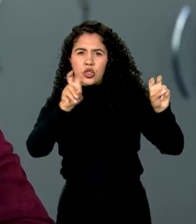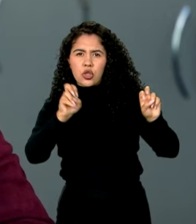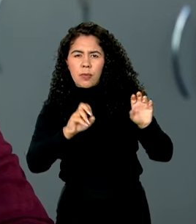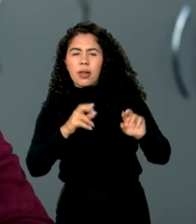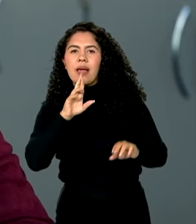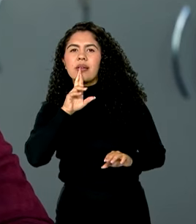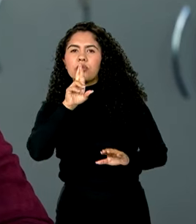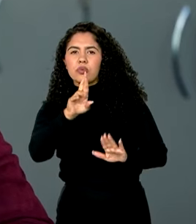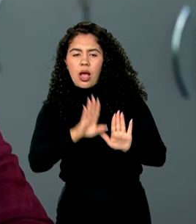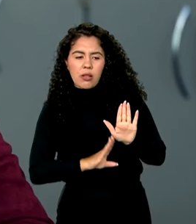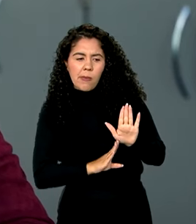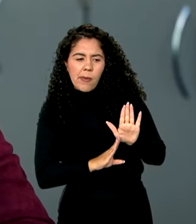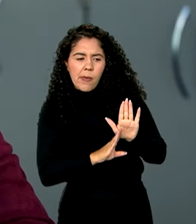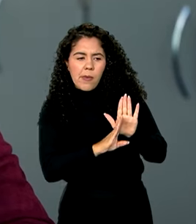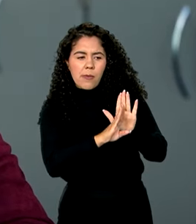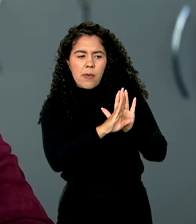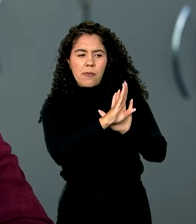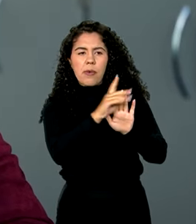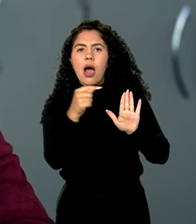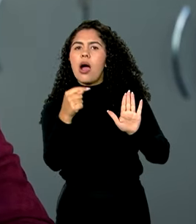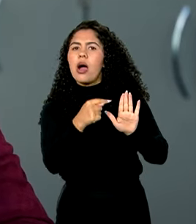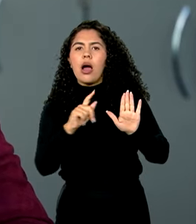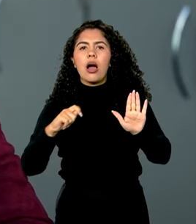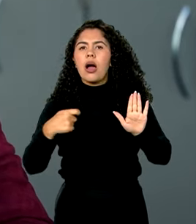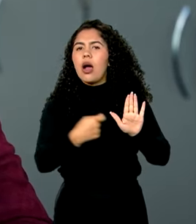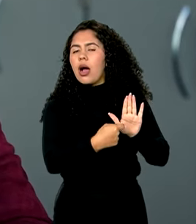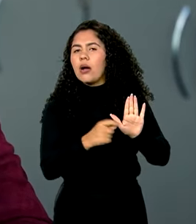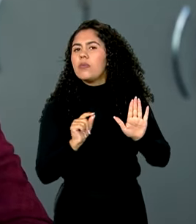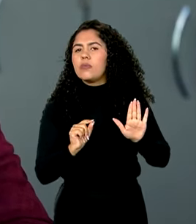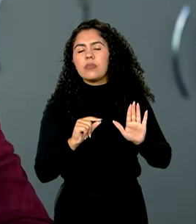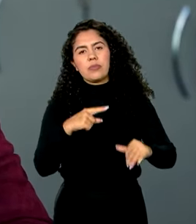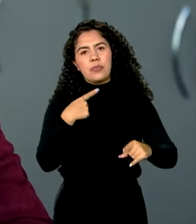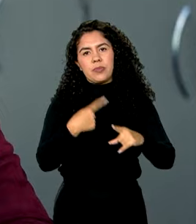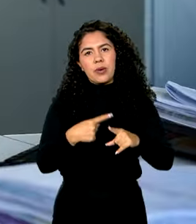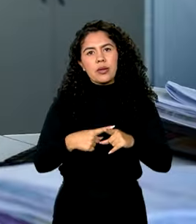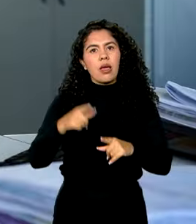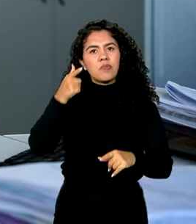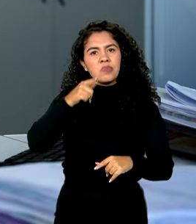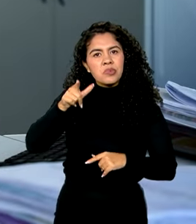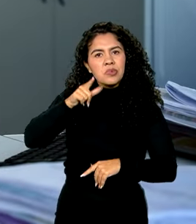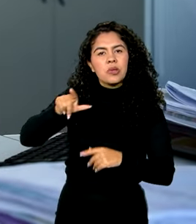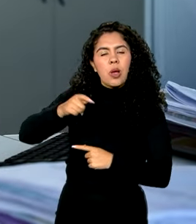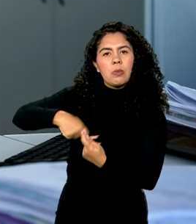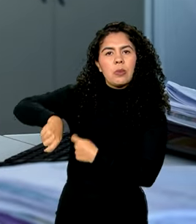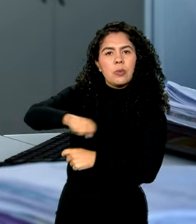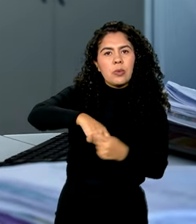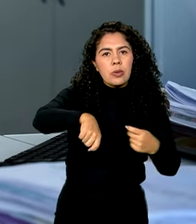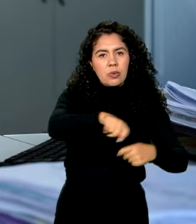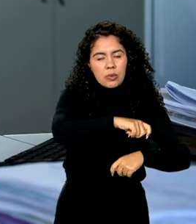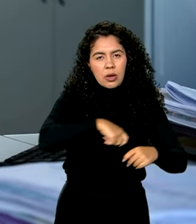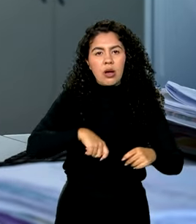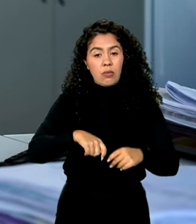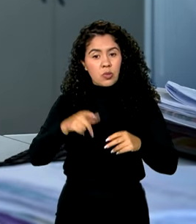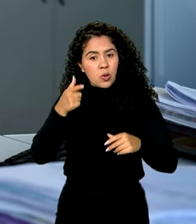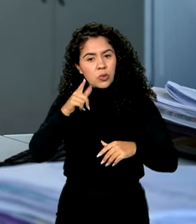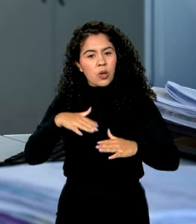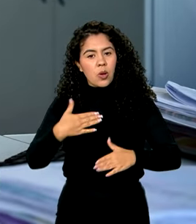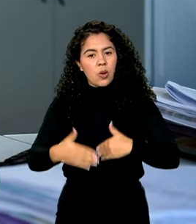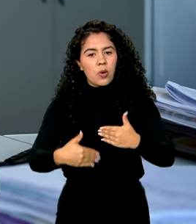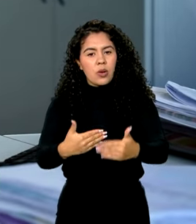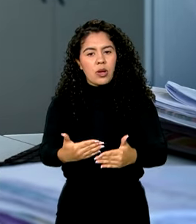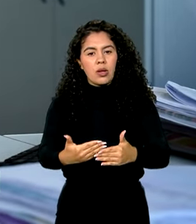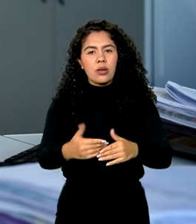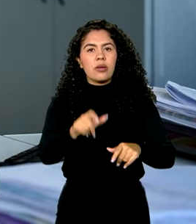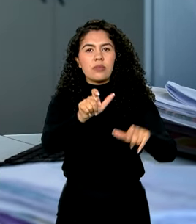associado à melhora de atividade da economia e se isso se confirmar no segundo semestre, muitas dessas pessoas vão ter seu